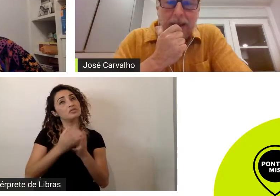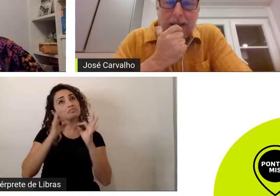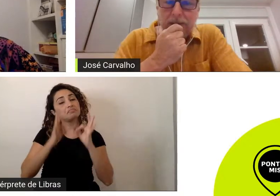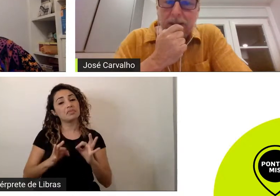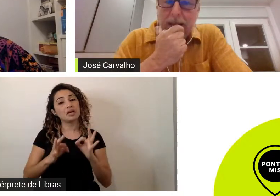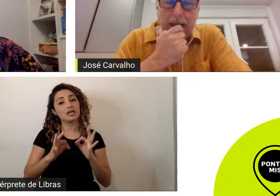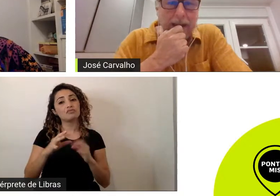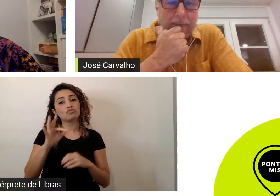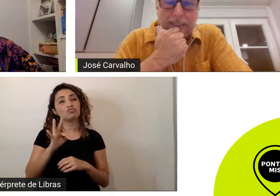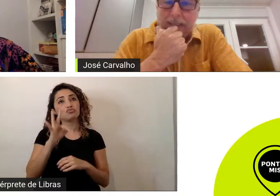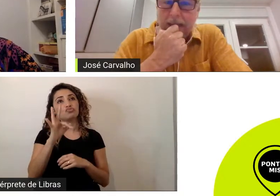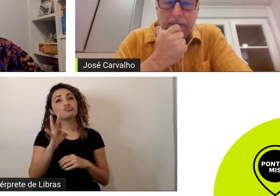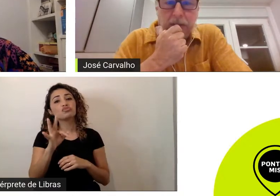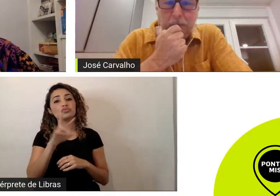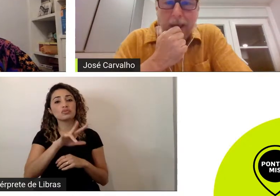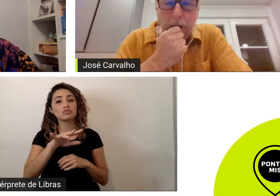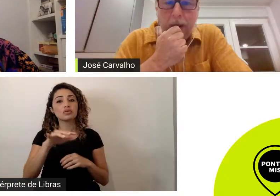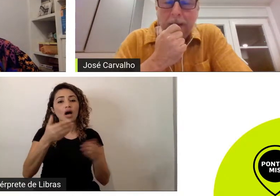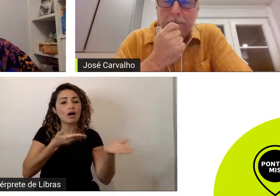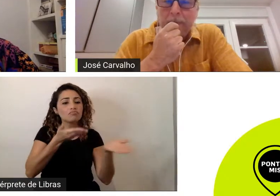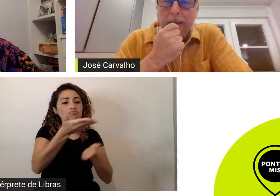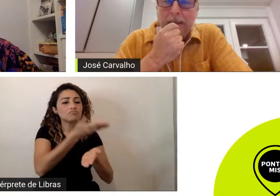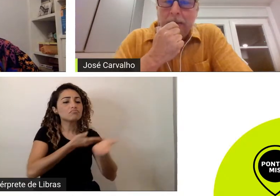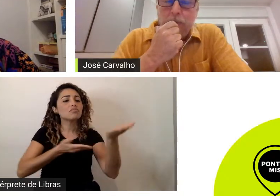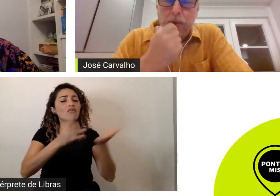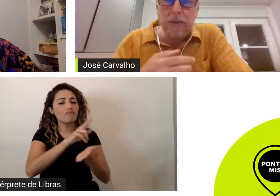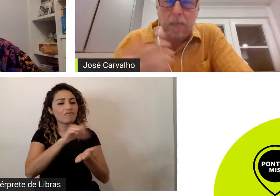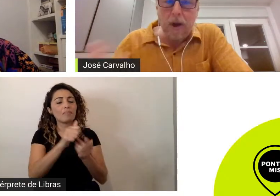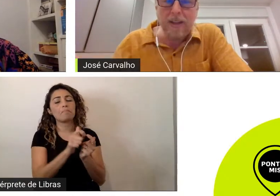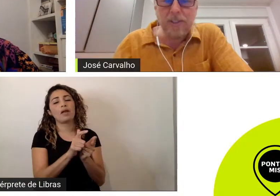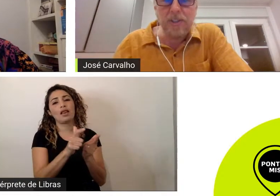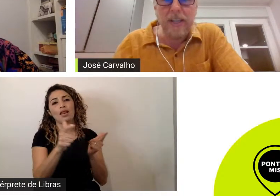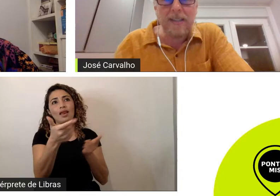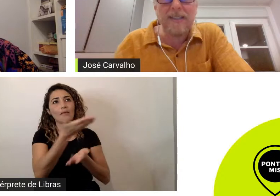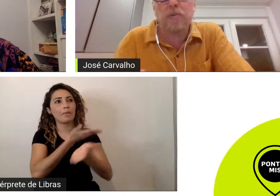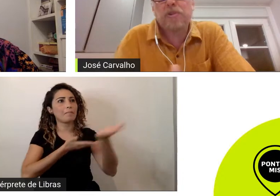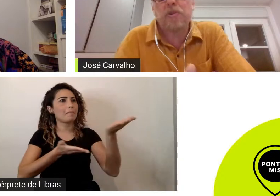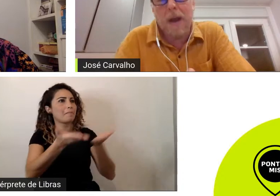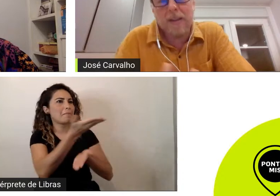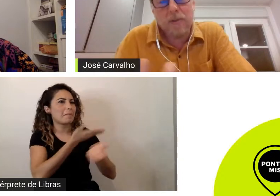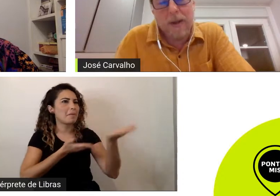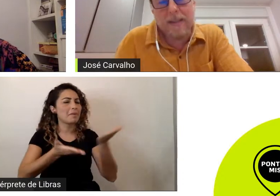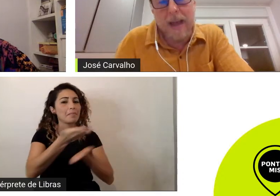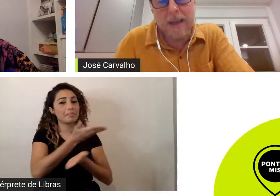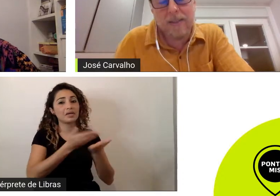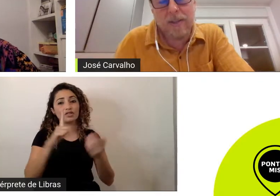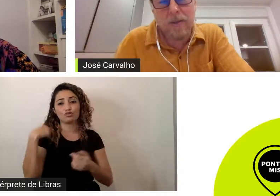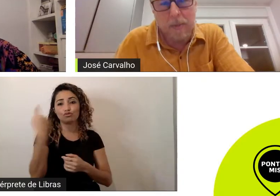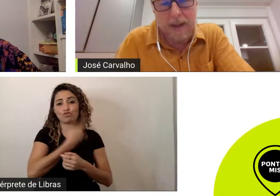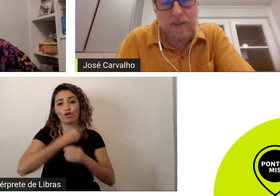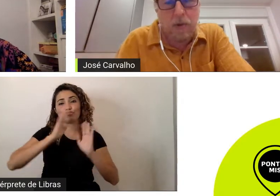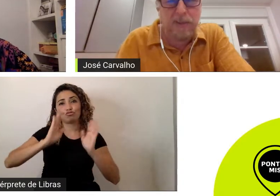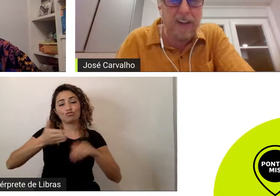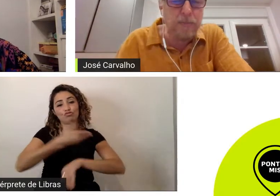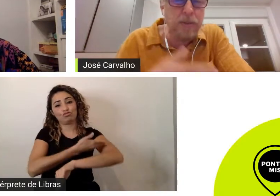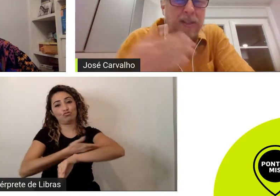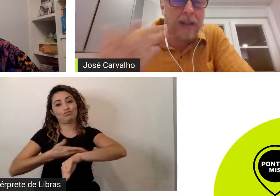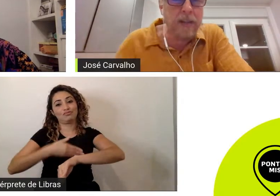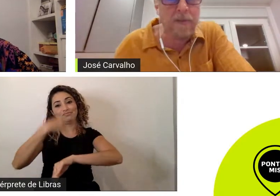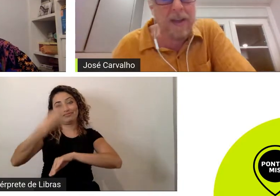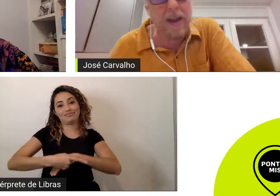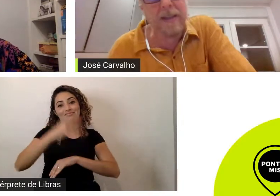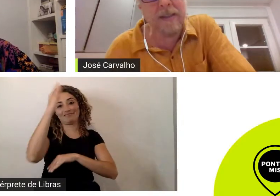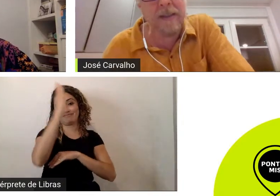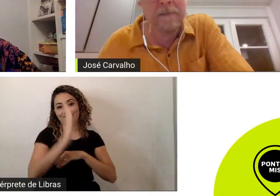interatividade vai ser cada vez maior muito embora a gente tenha se acostumado com a ideia de que no Brasil como se faz